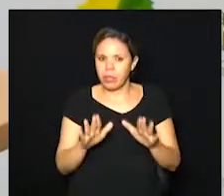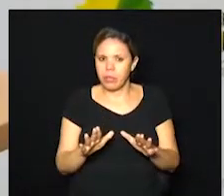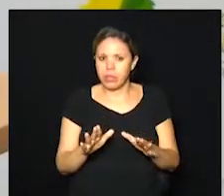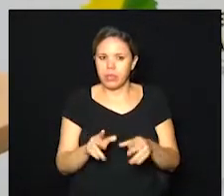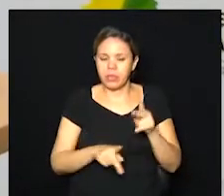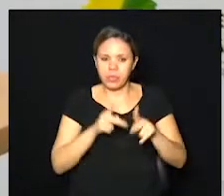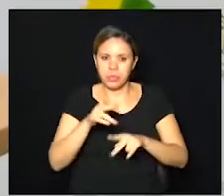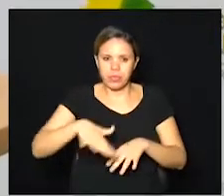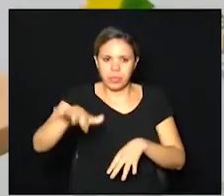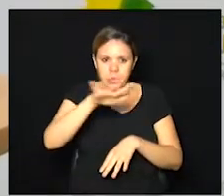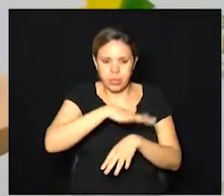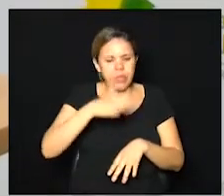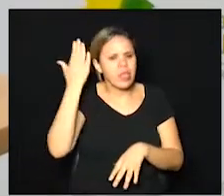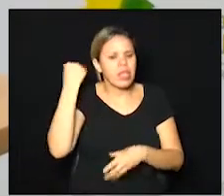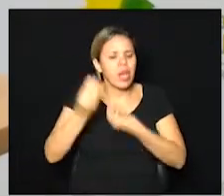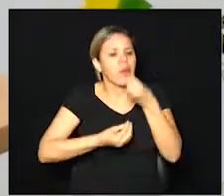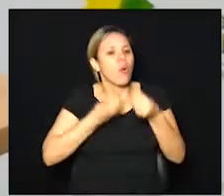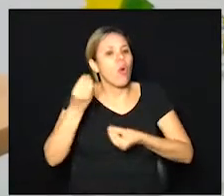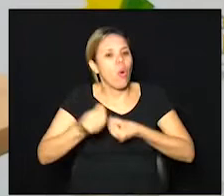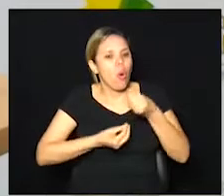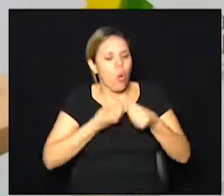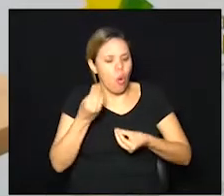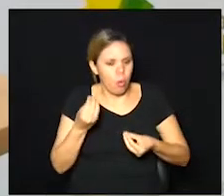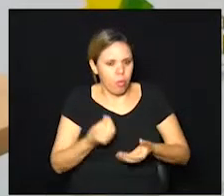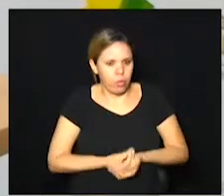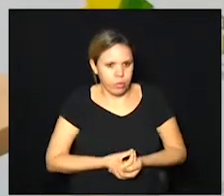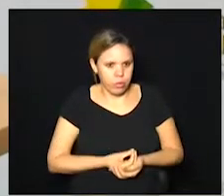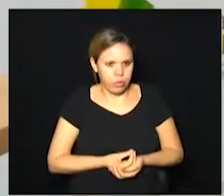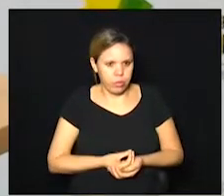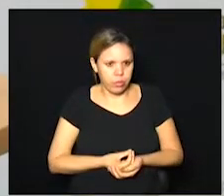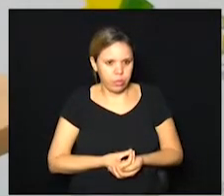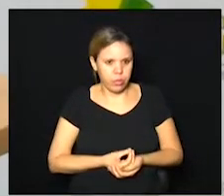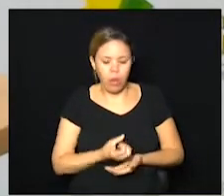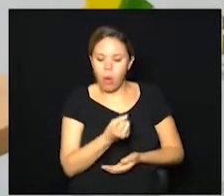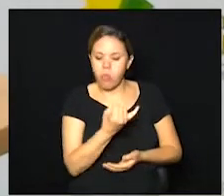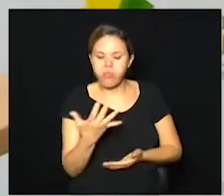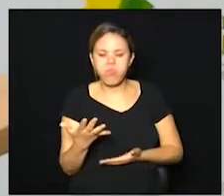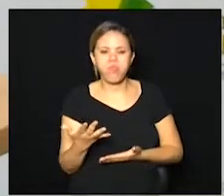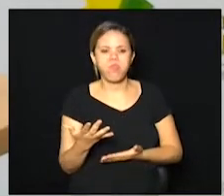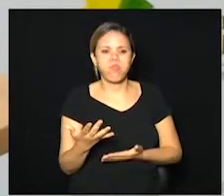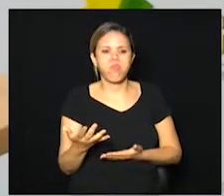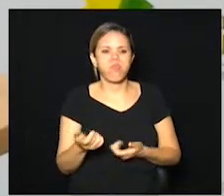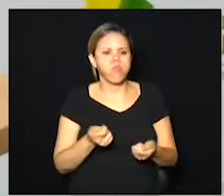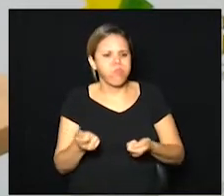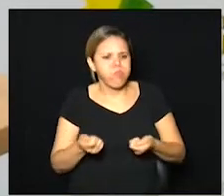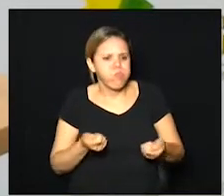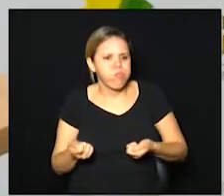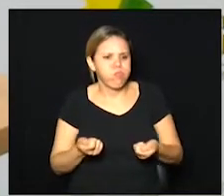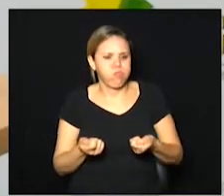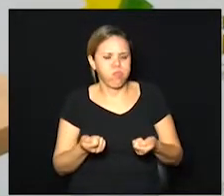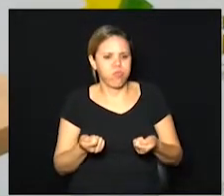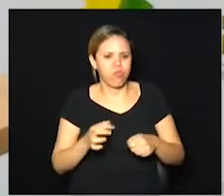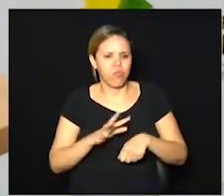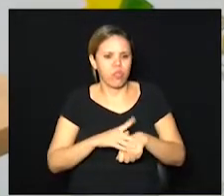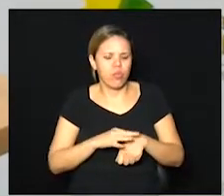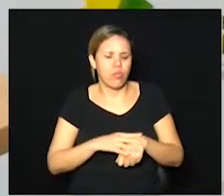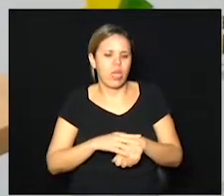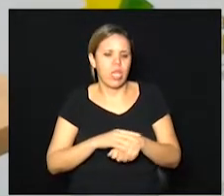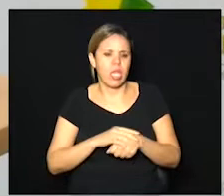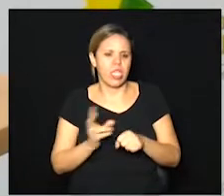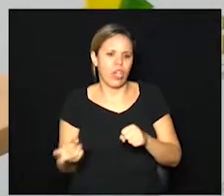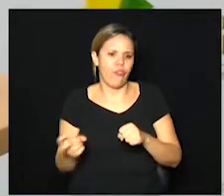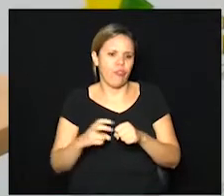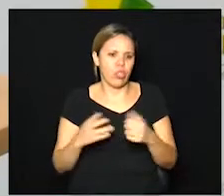a população saiba como está o estágio da doença, o estágio do vírus, hoje, na